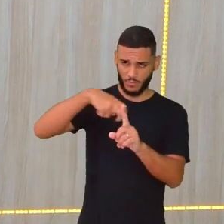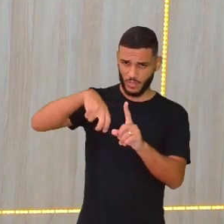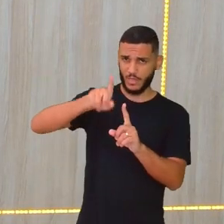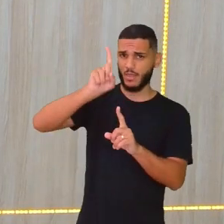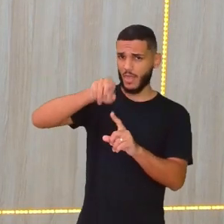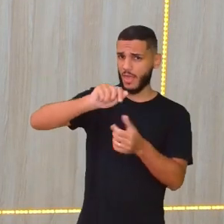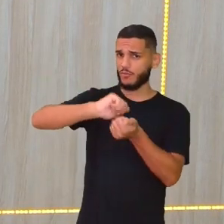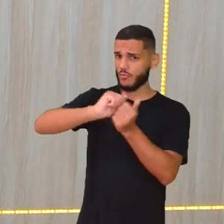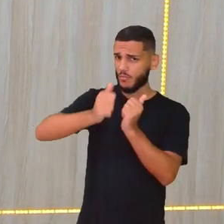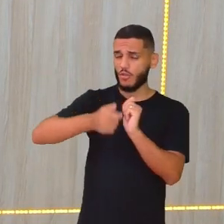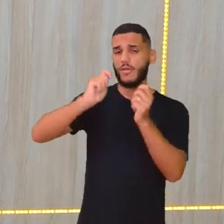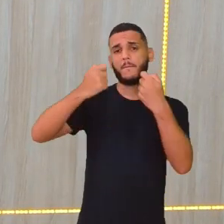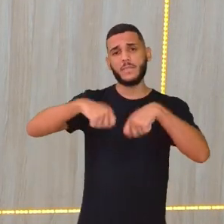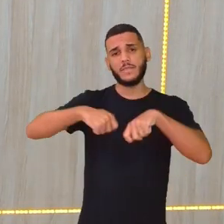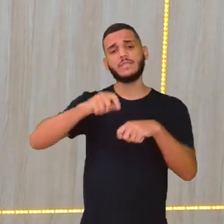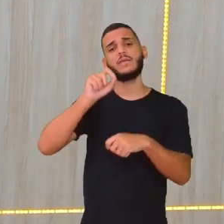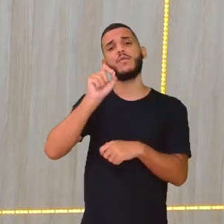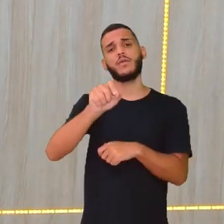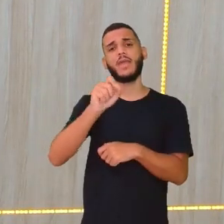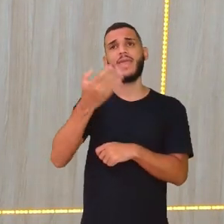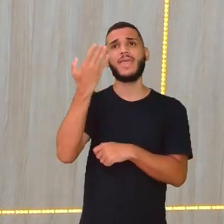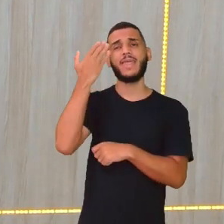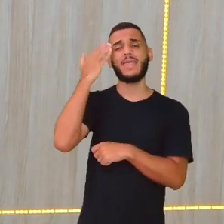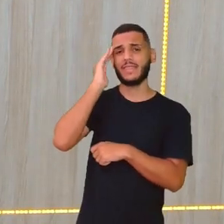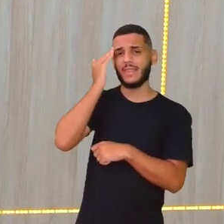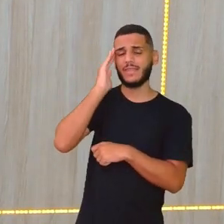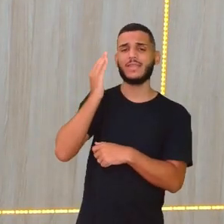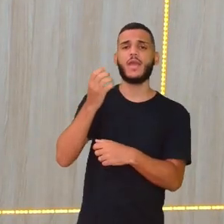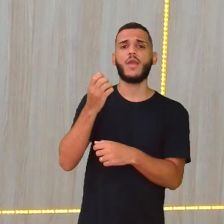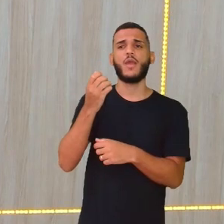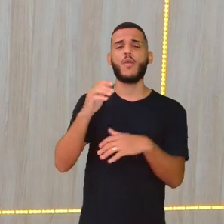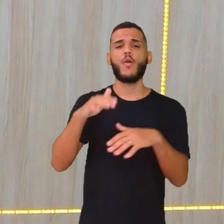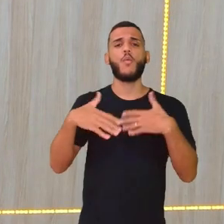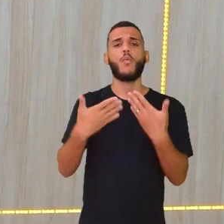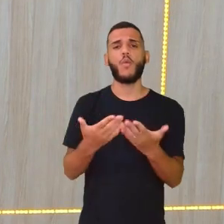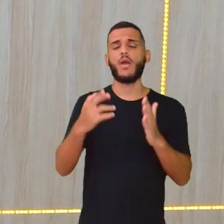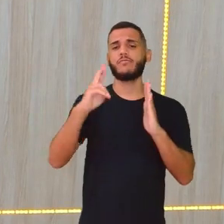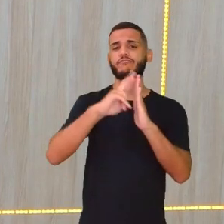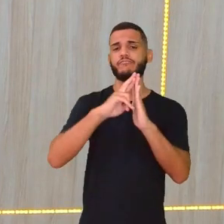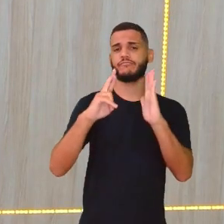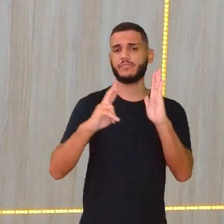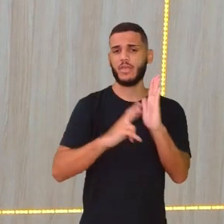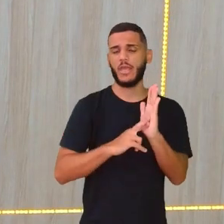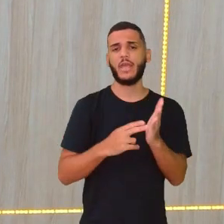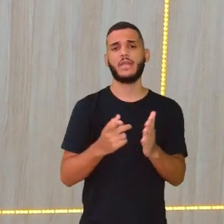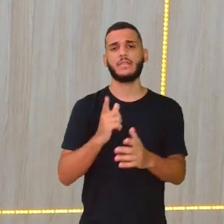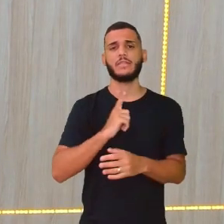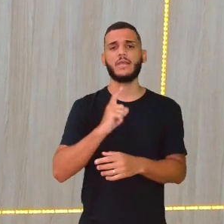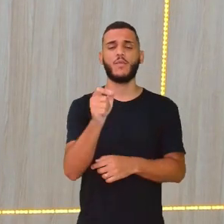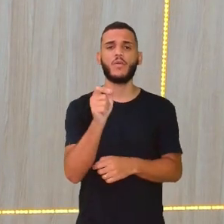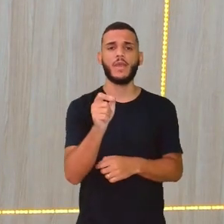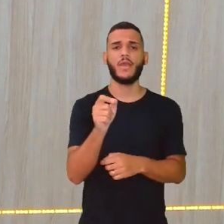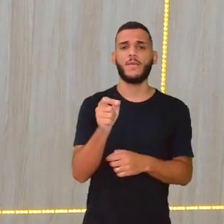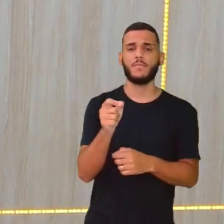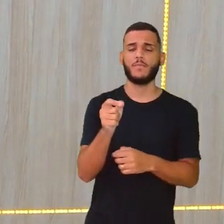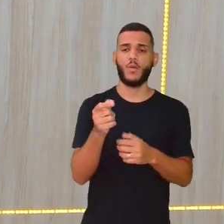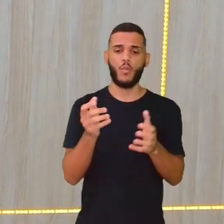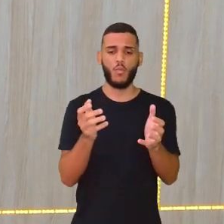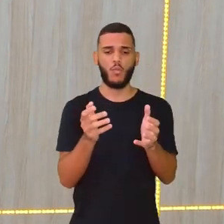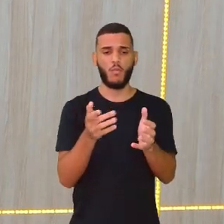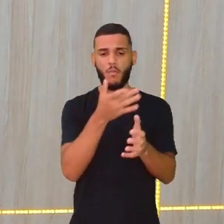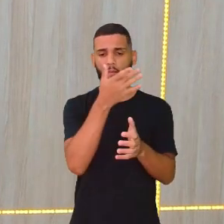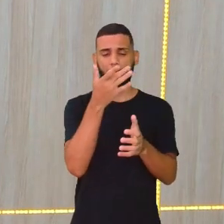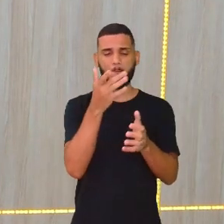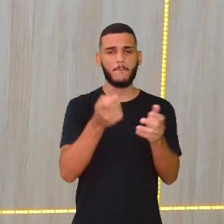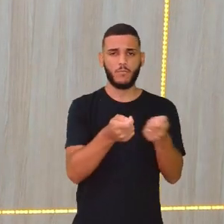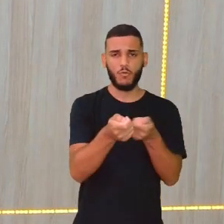é um esporte, a gente precisa entender quais são os regulamentos, né? Existe um órgão que regulamenta? Existe